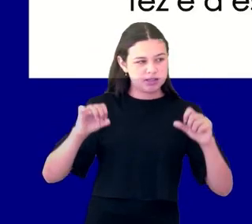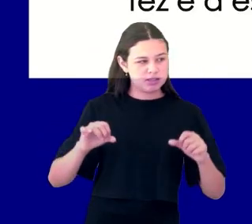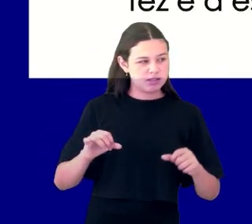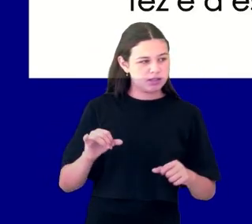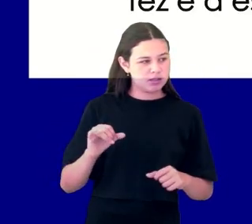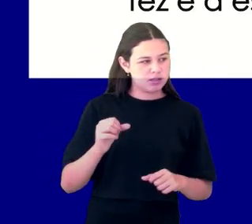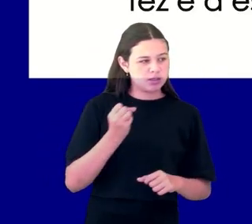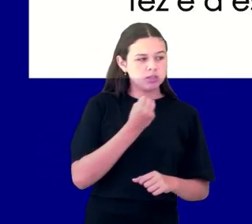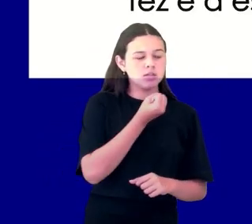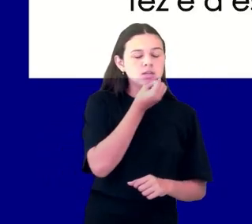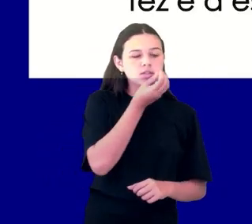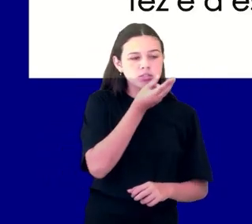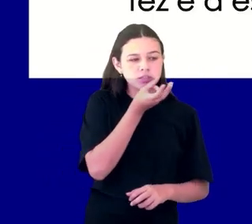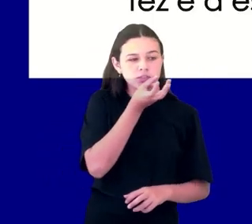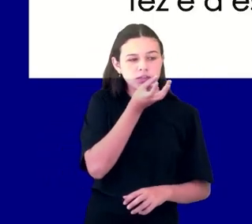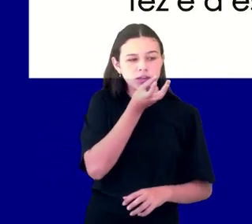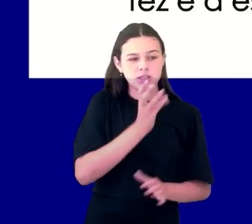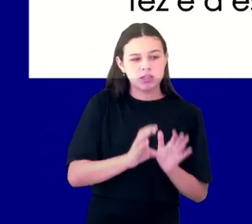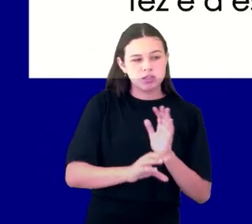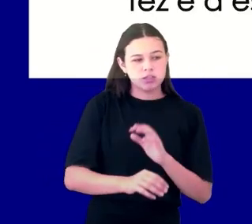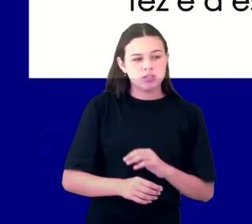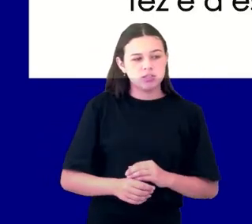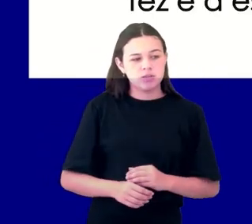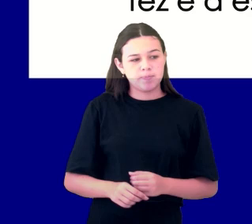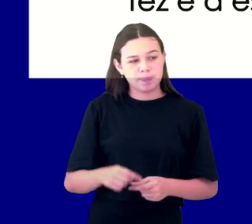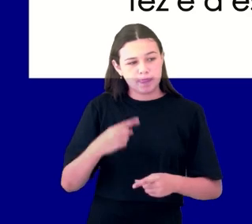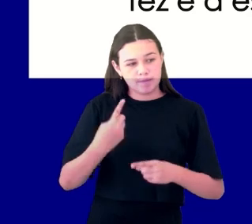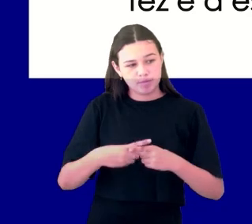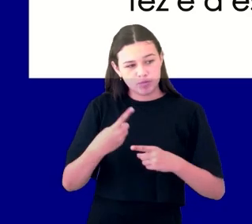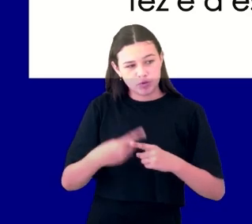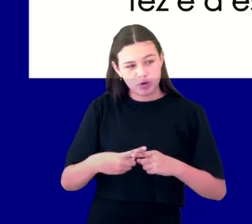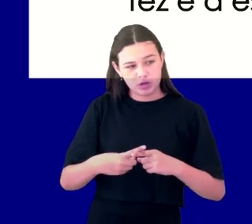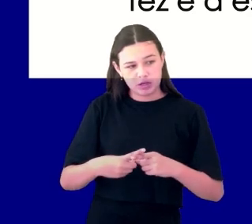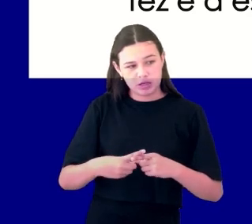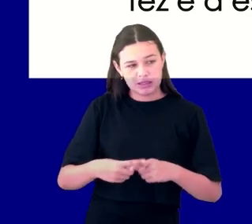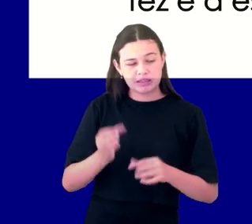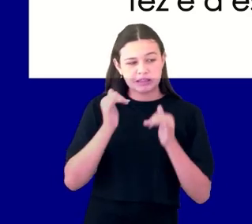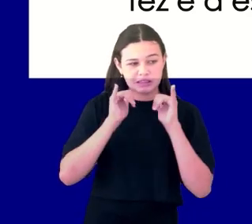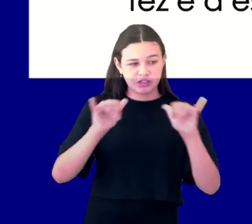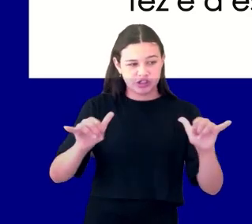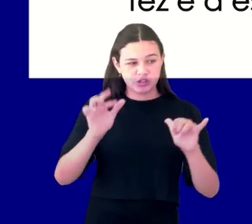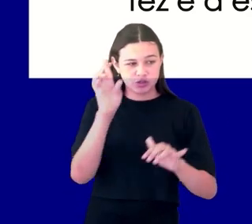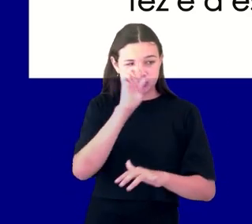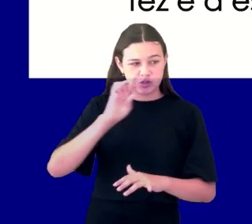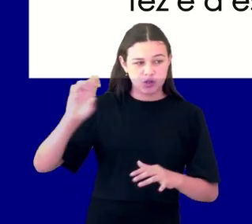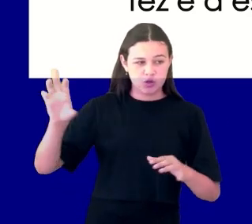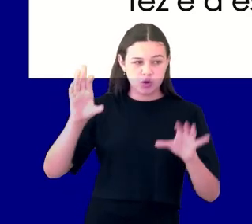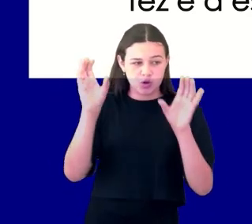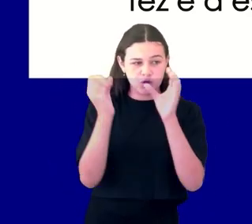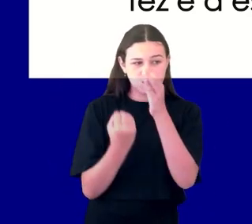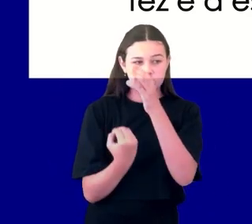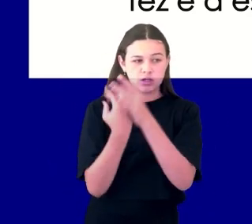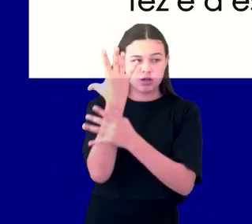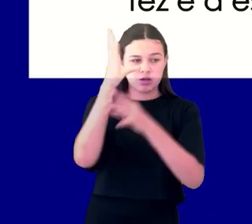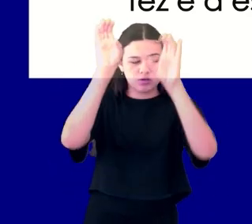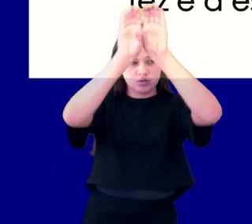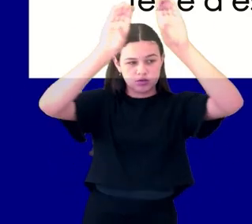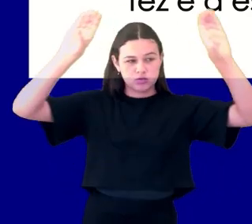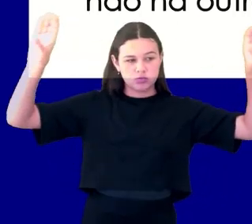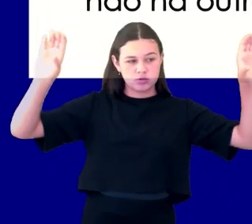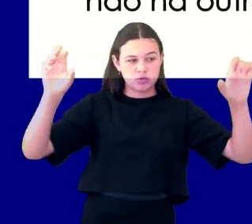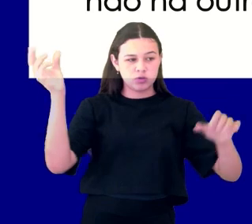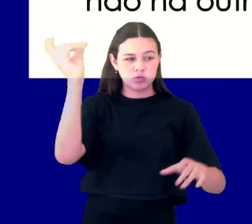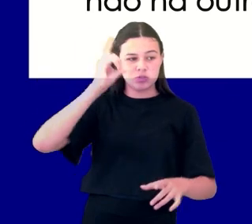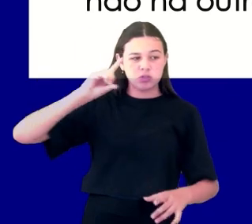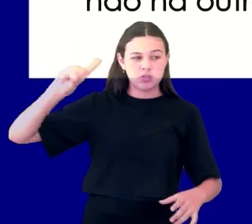assim diz o Senhor que criou os céus, o Deus que formou a terra, que a fez